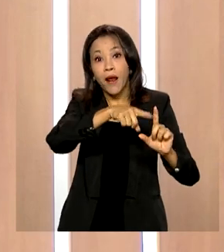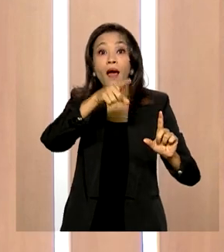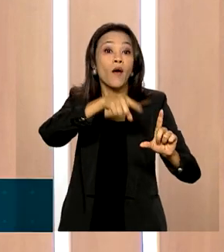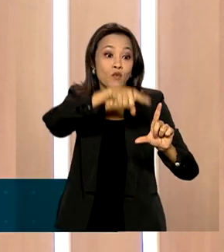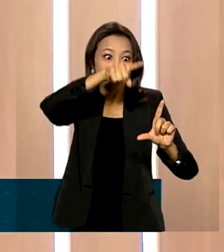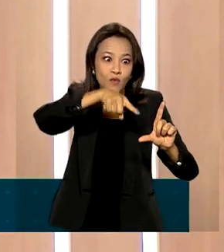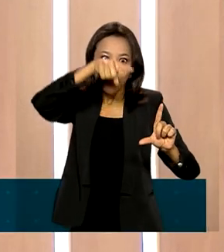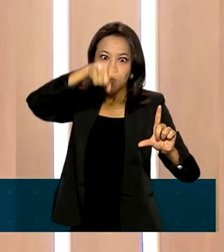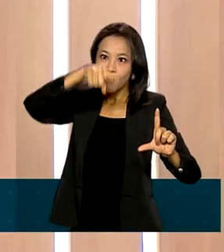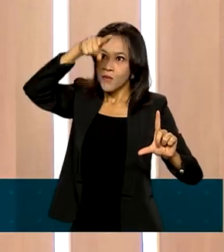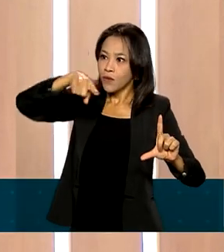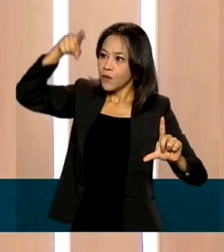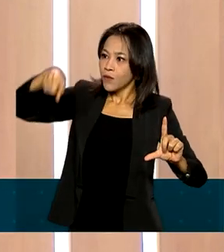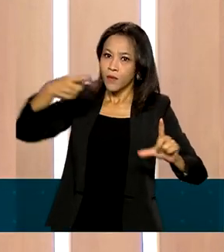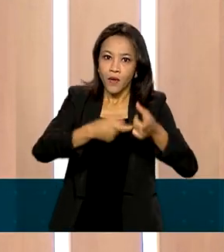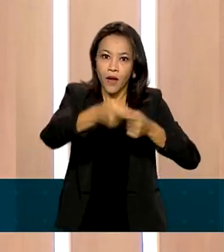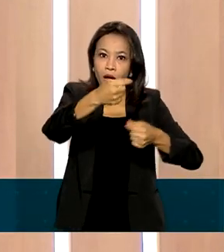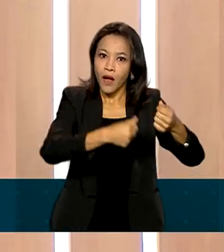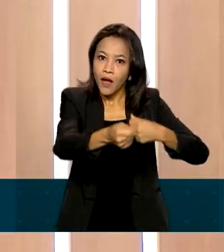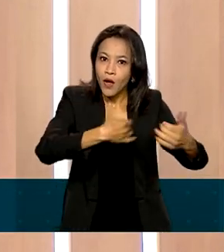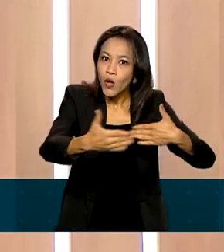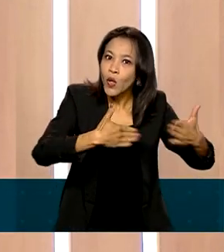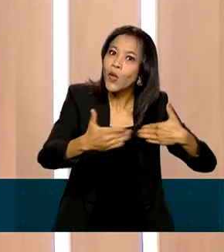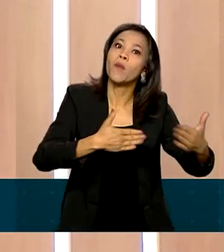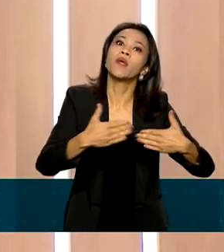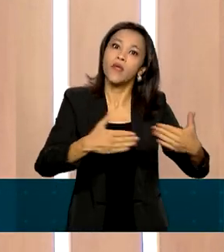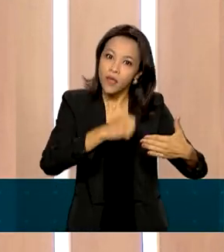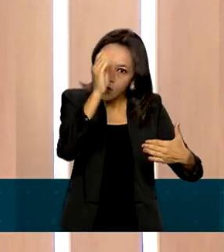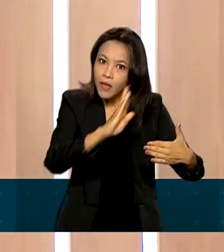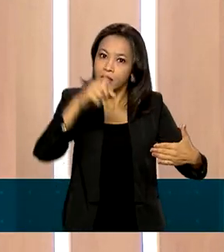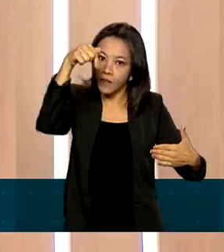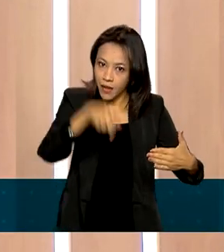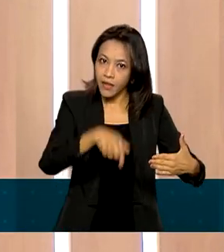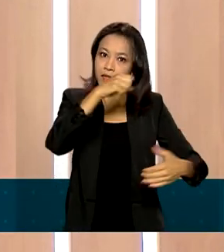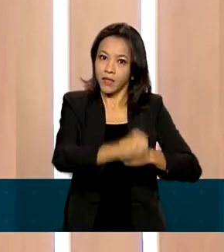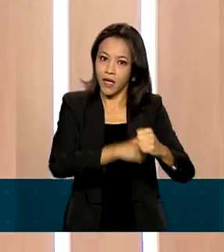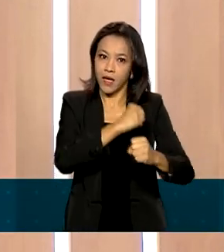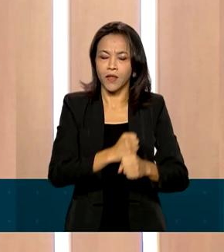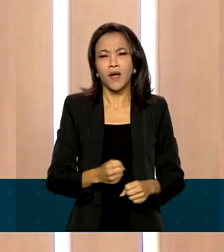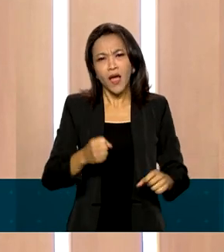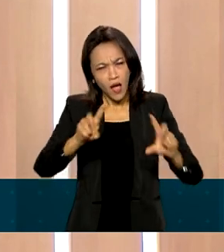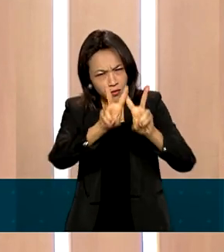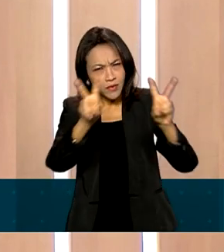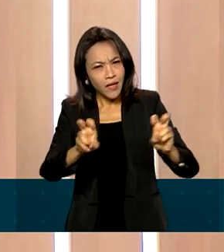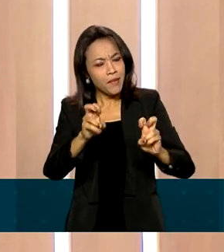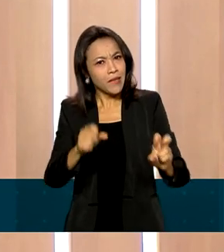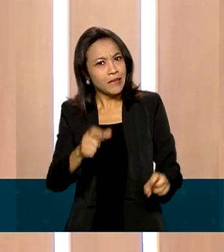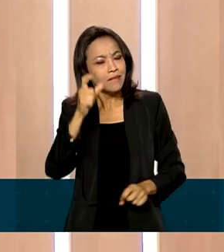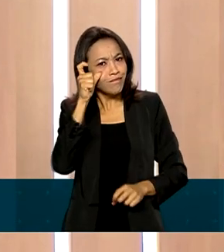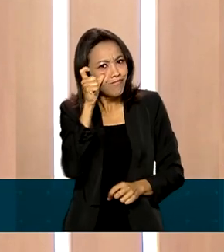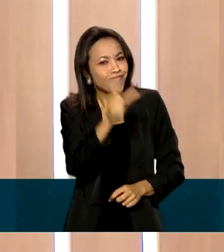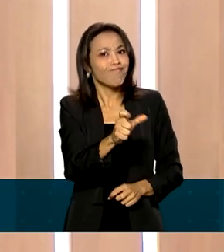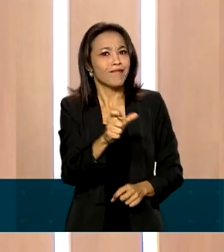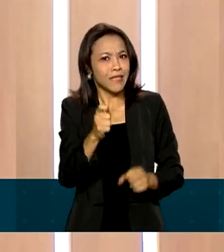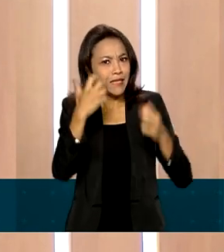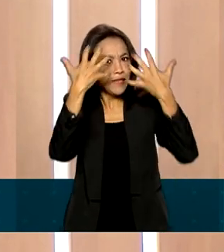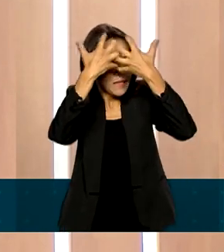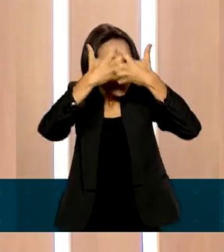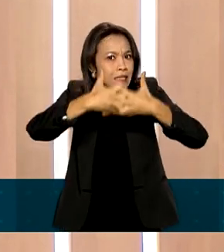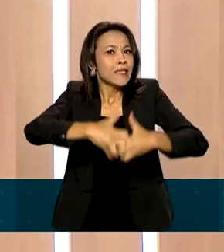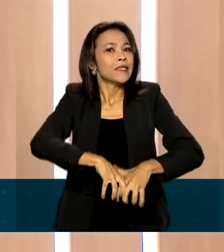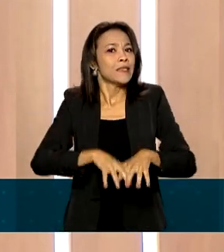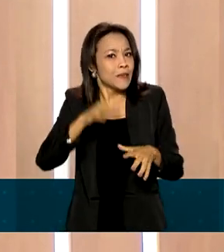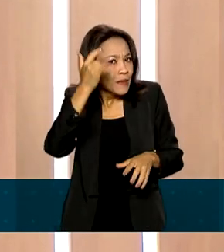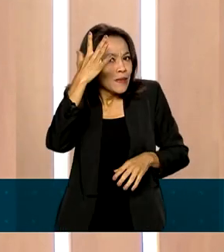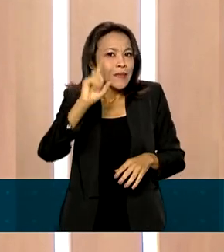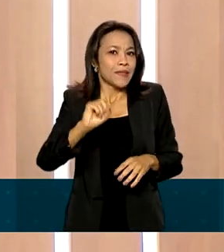final deste ano de 2022. E para tratar de um tema tão interessante e ao mesmo tempo tão complexo, nós preparamos uma arte feita